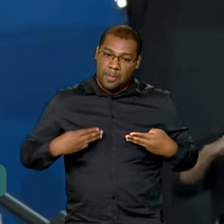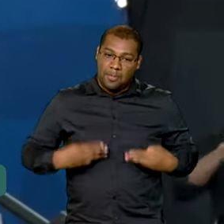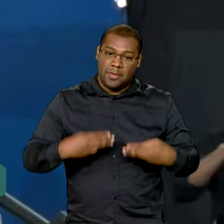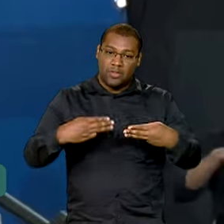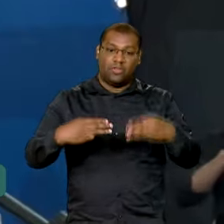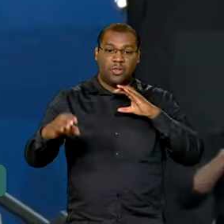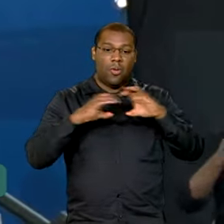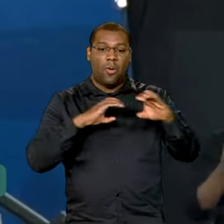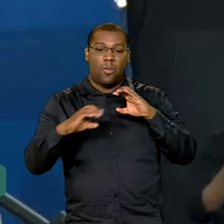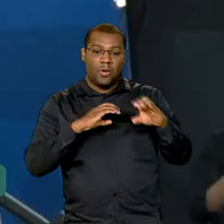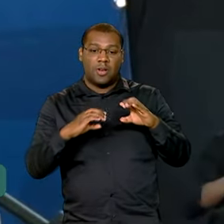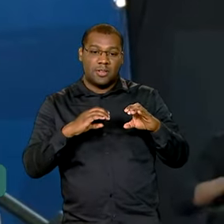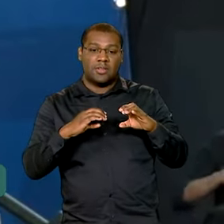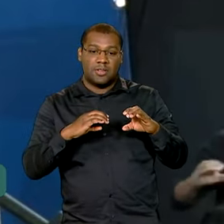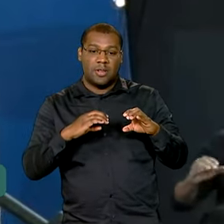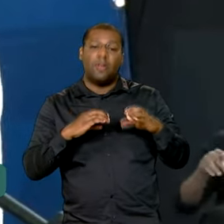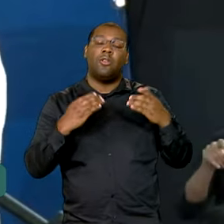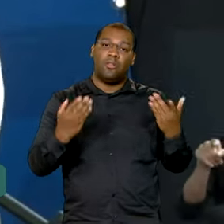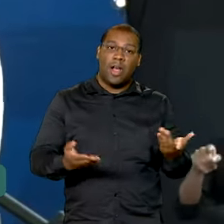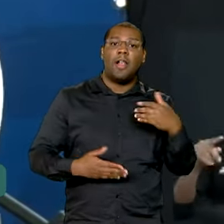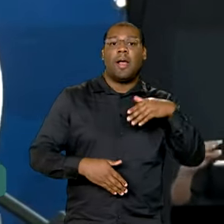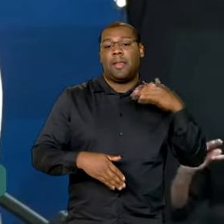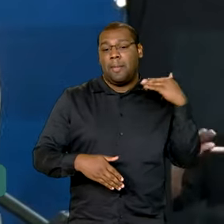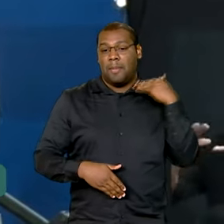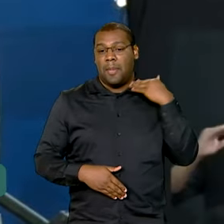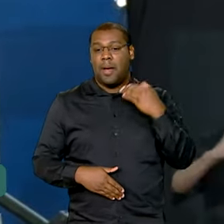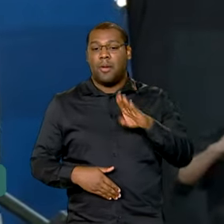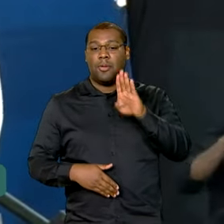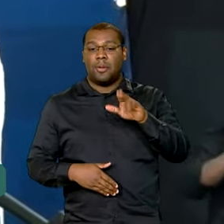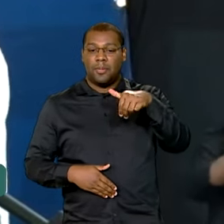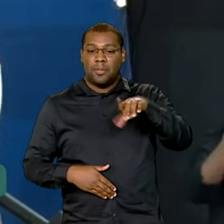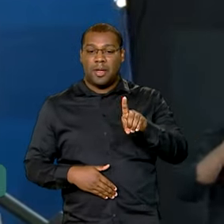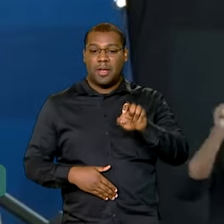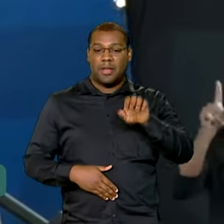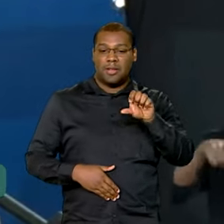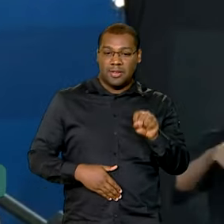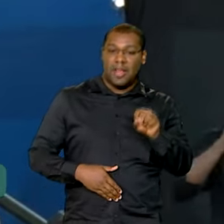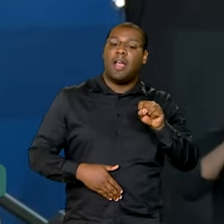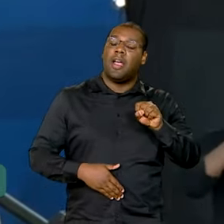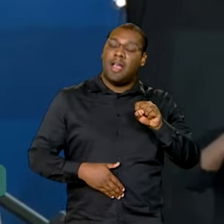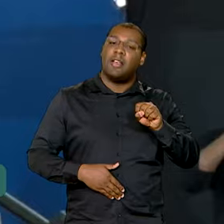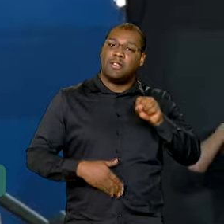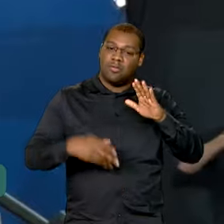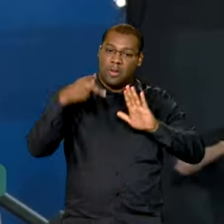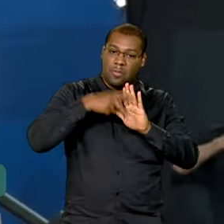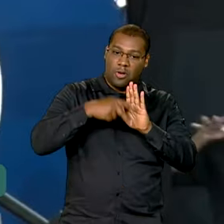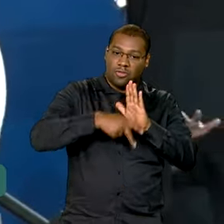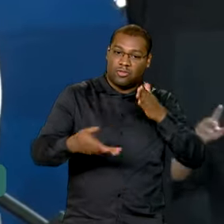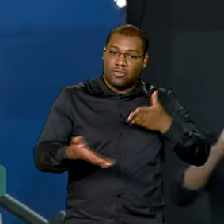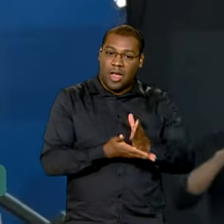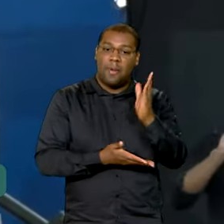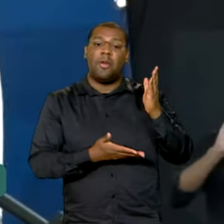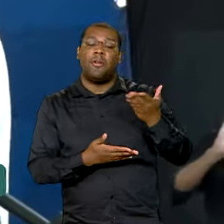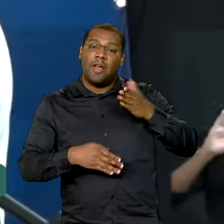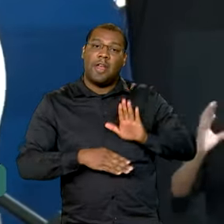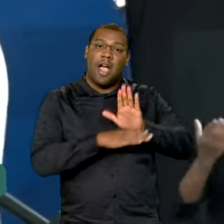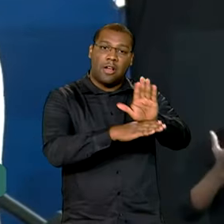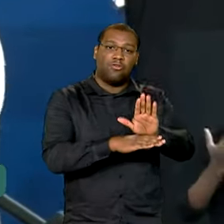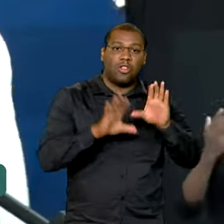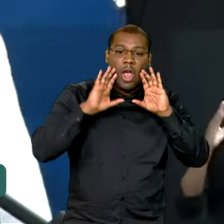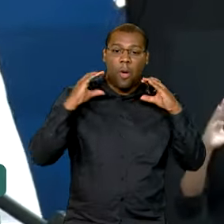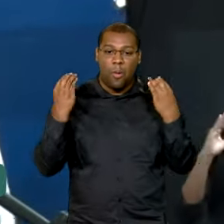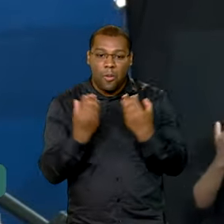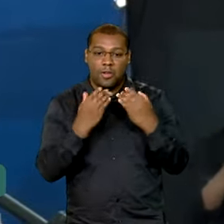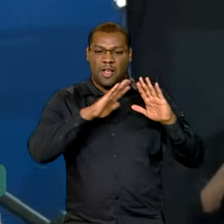para ele aprovar esses projetos de expansão de rede, de inclusão em comunidades, em favelas, em